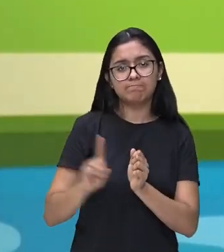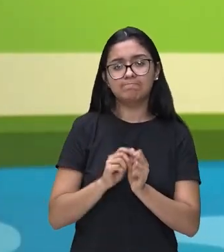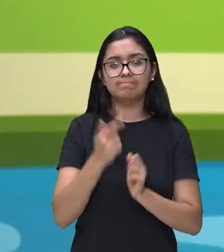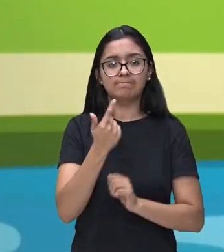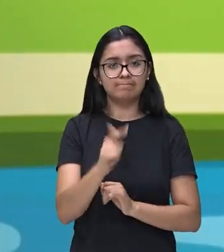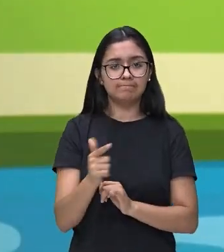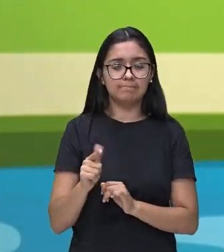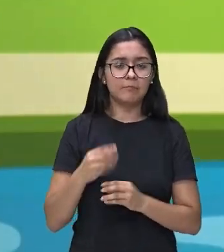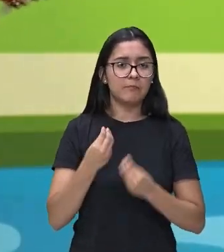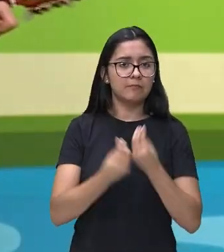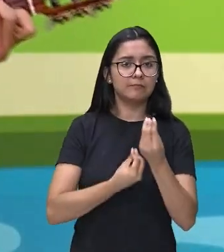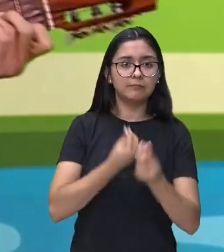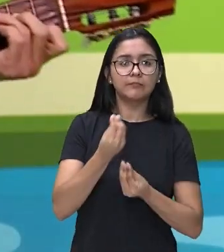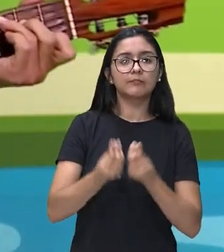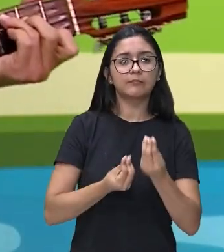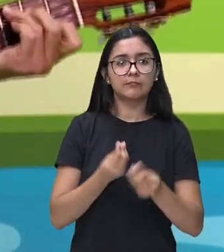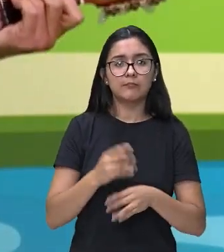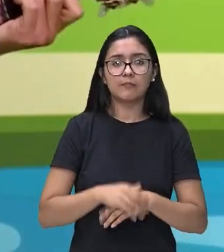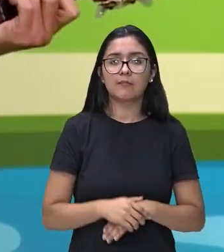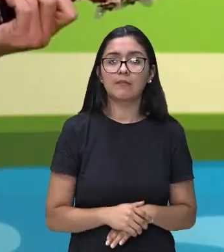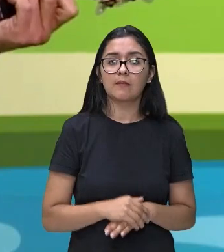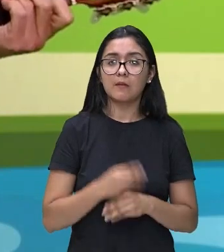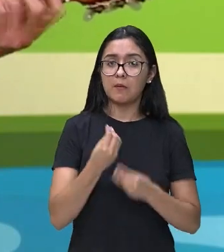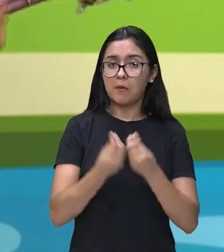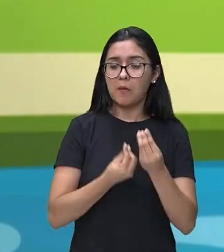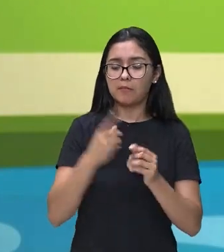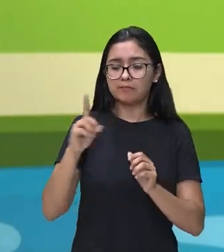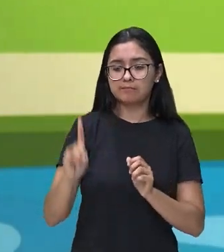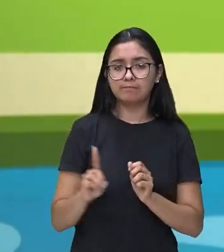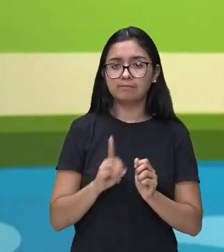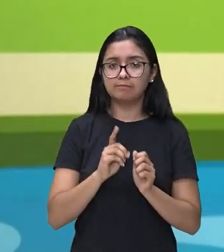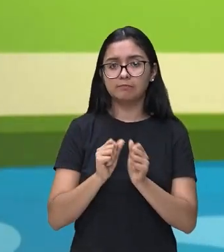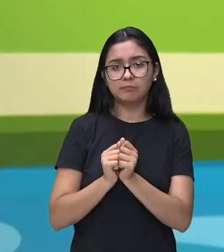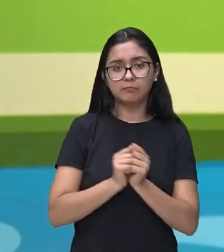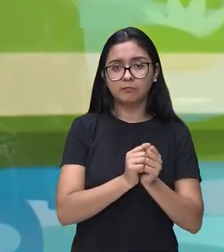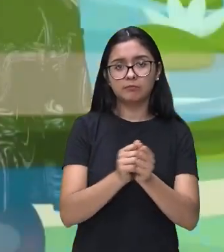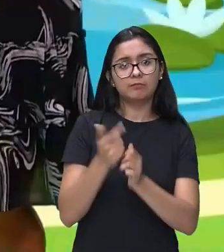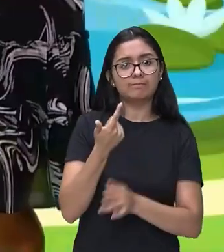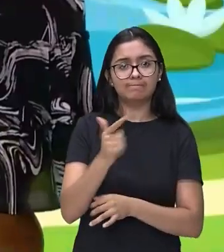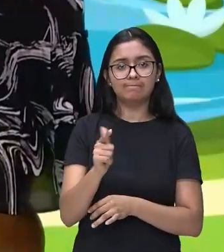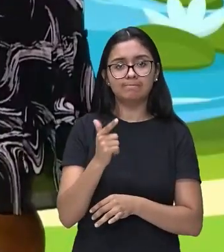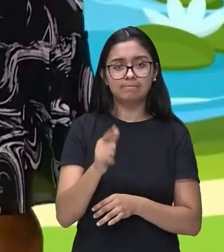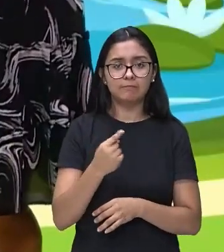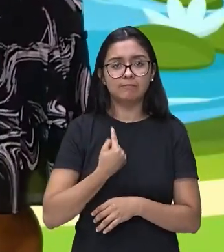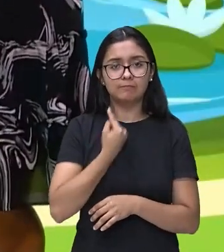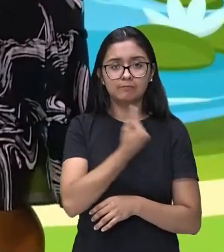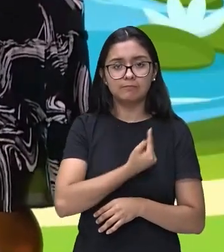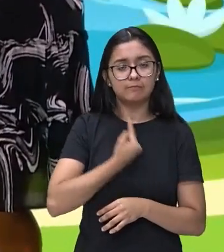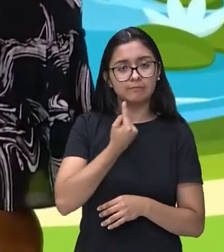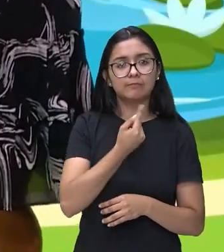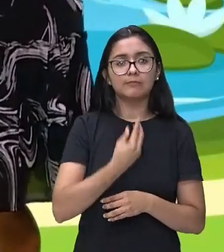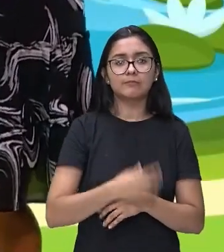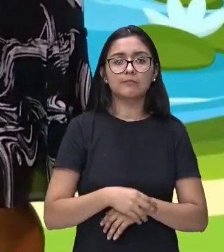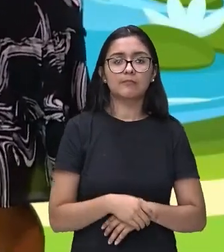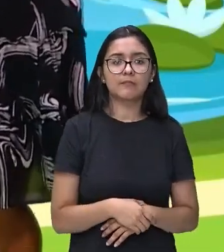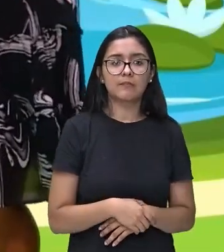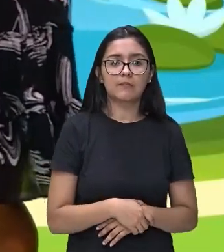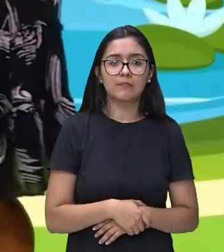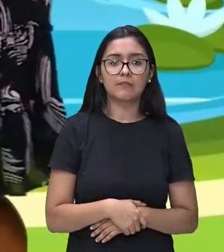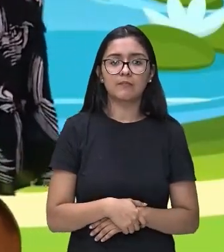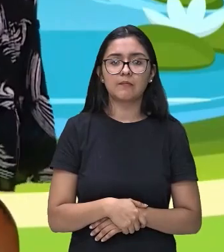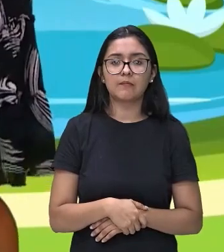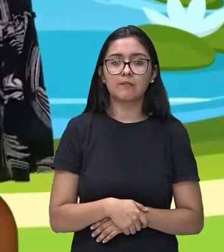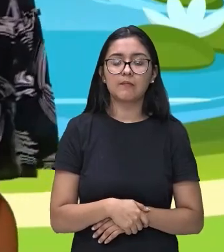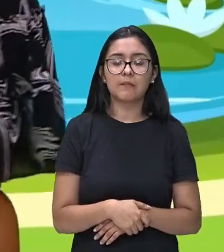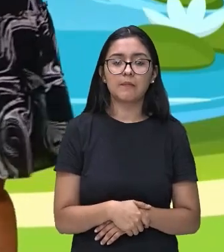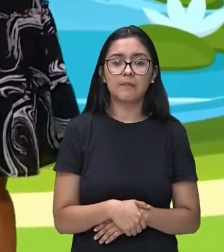sem a tua, sem a tua, sem a tua companhia? Sem a tua, sem a tua, sem a